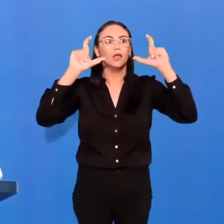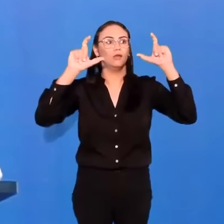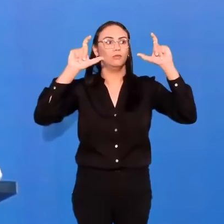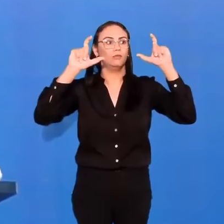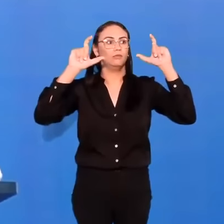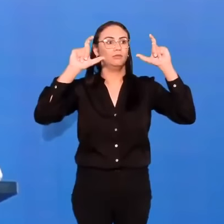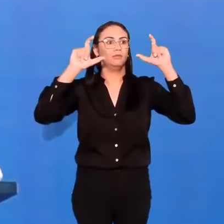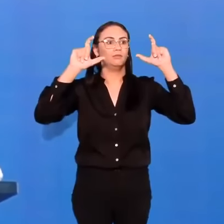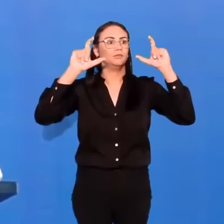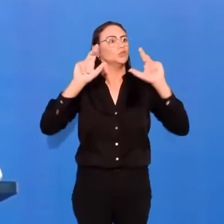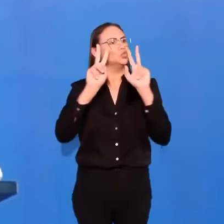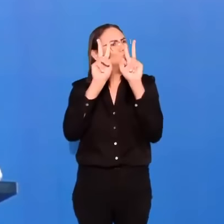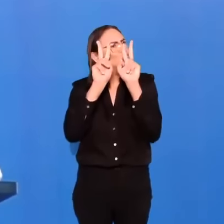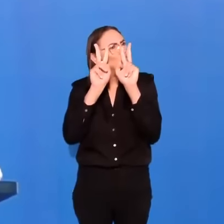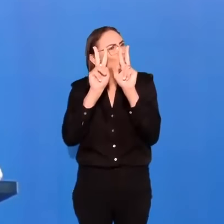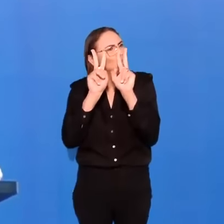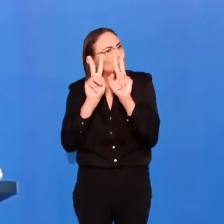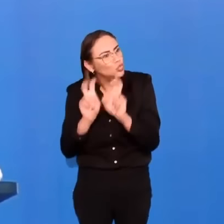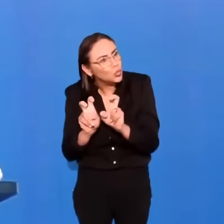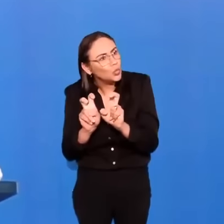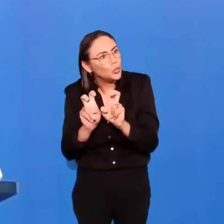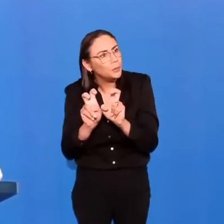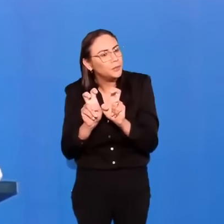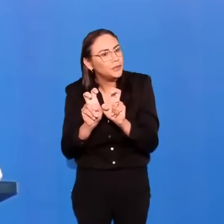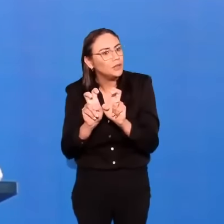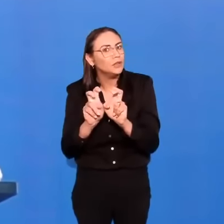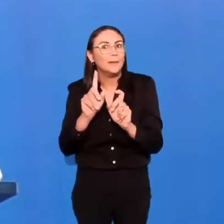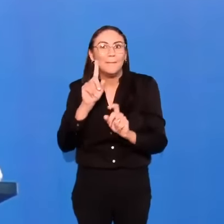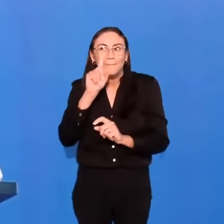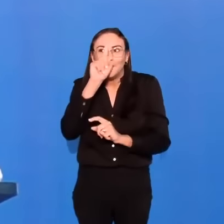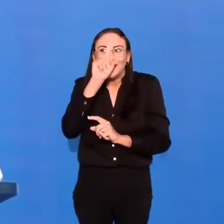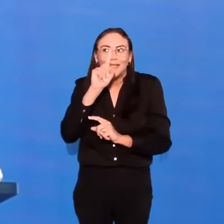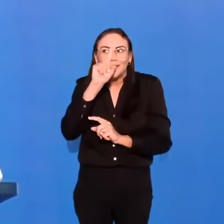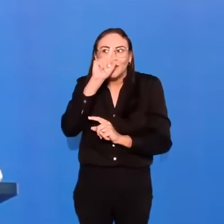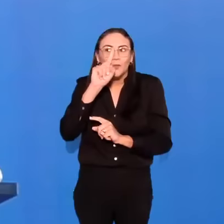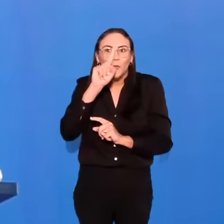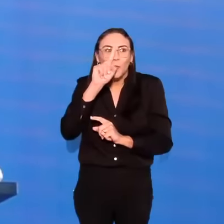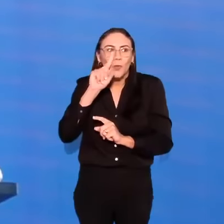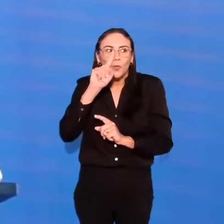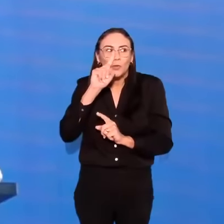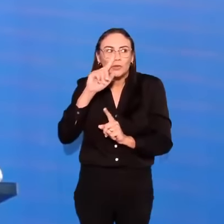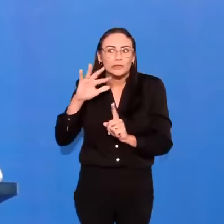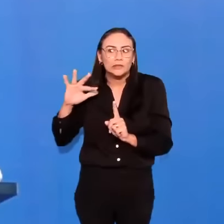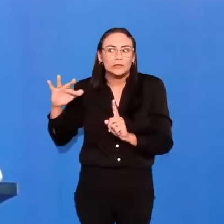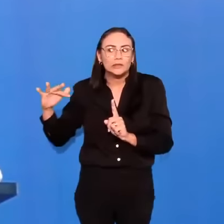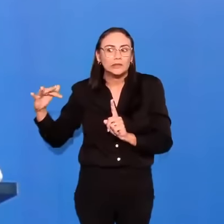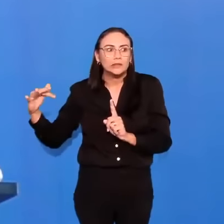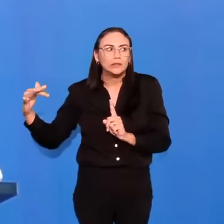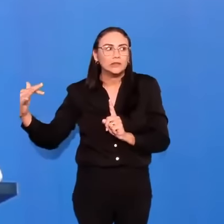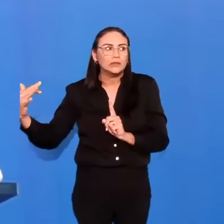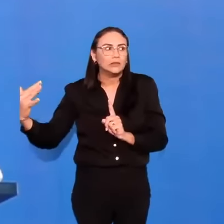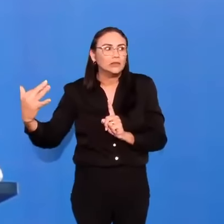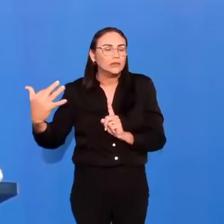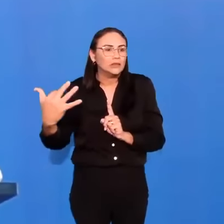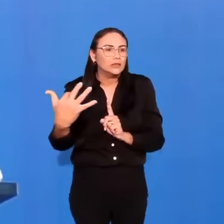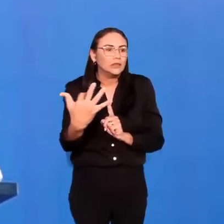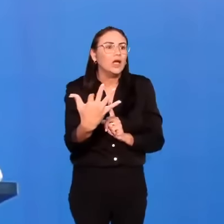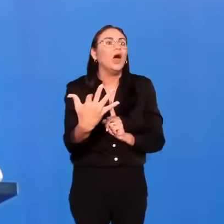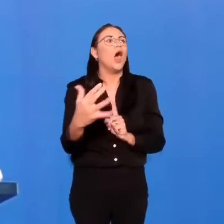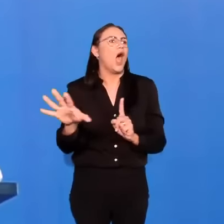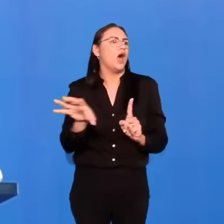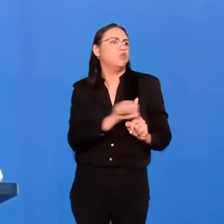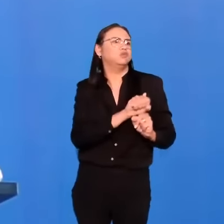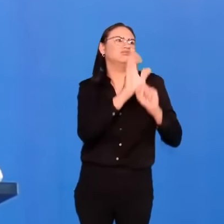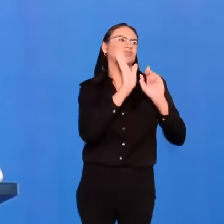sobre o perigo que a tem cercado, e que já tem se instalado em boa parte dela.